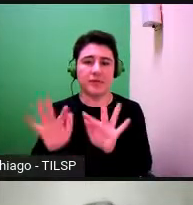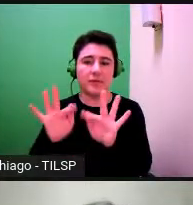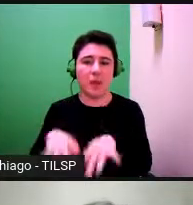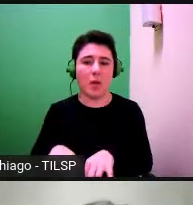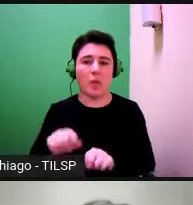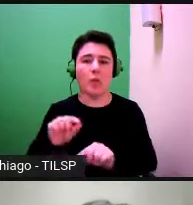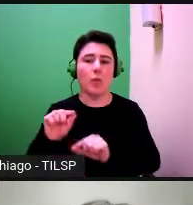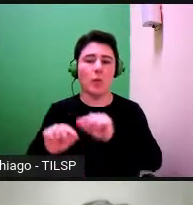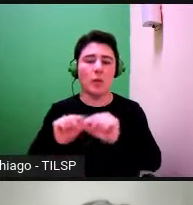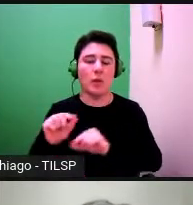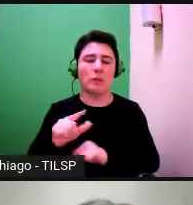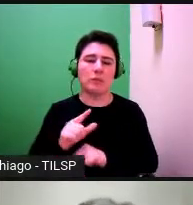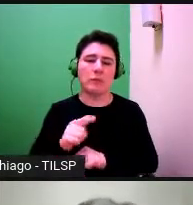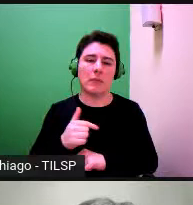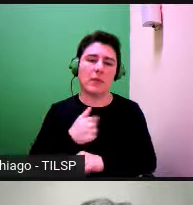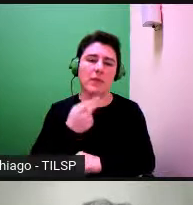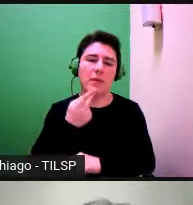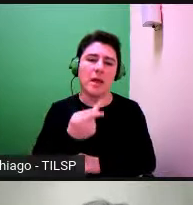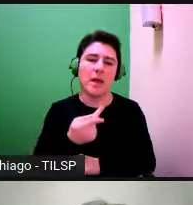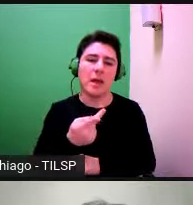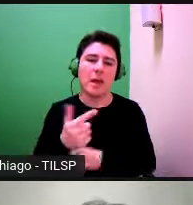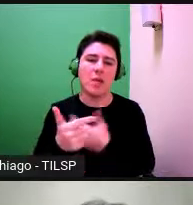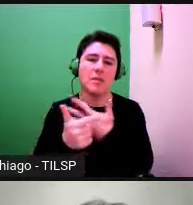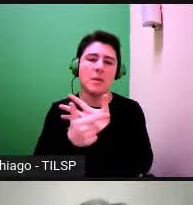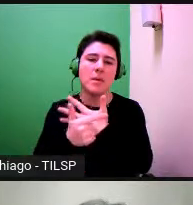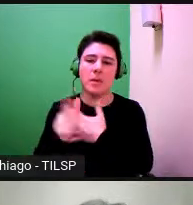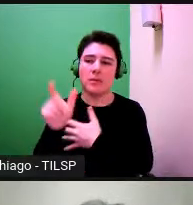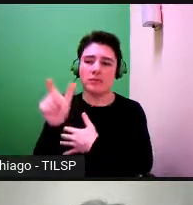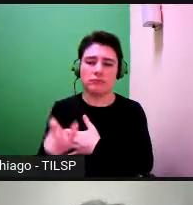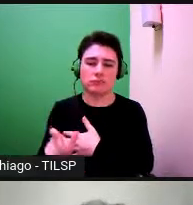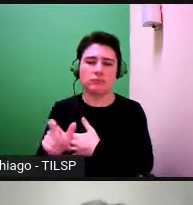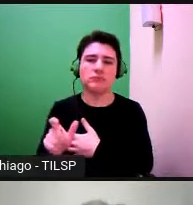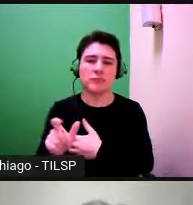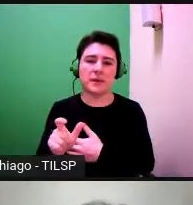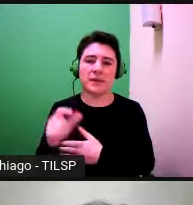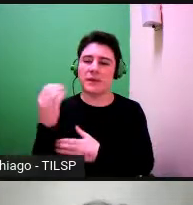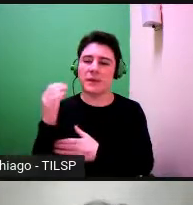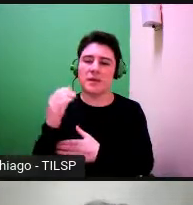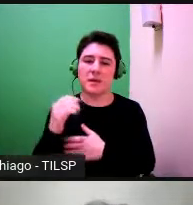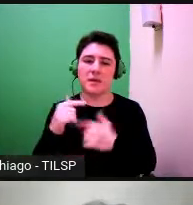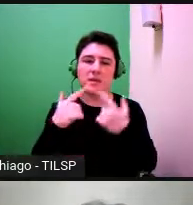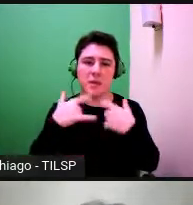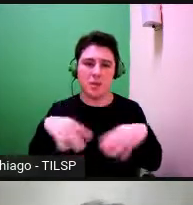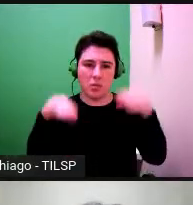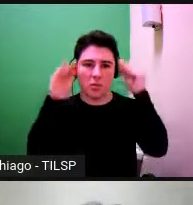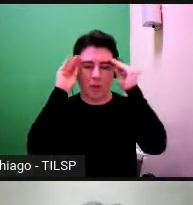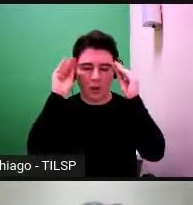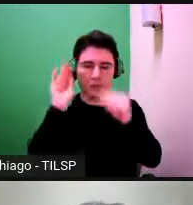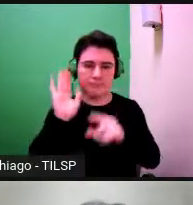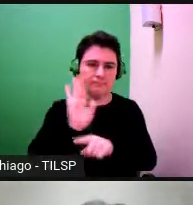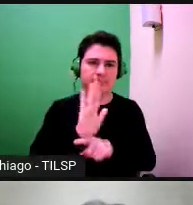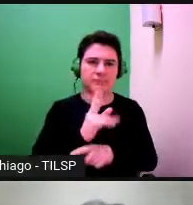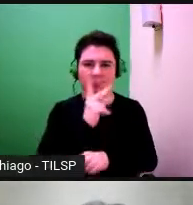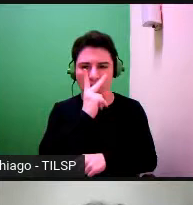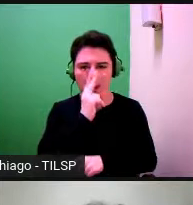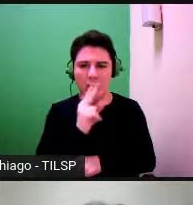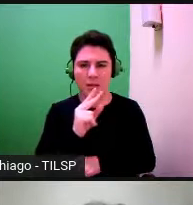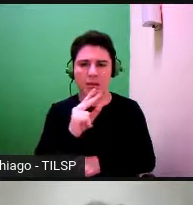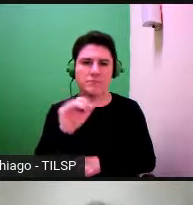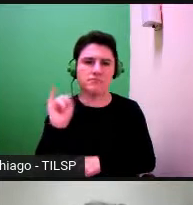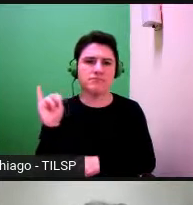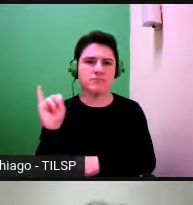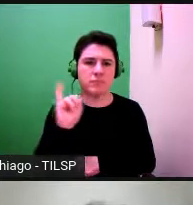com algumas considerações breves sobre o papel facilitador das ciências da linguagem, que me parece que é importante